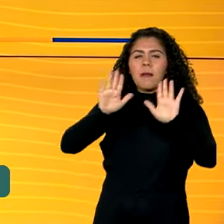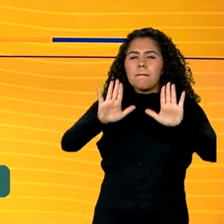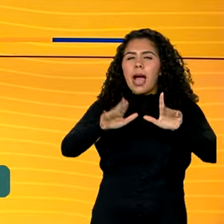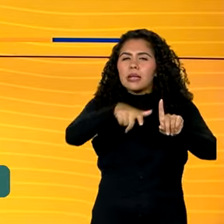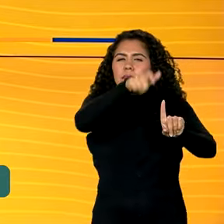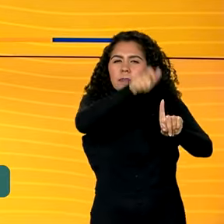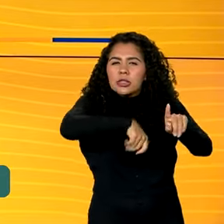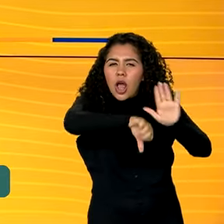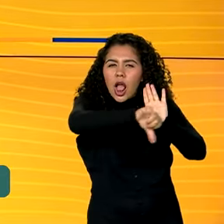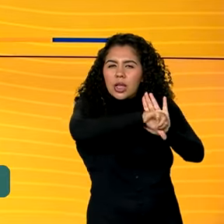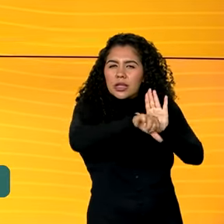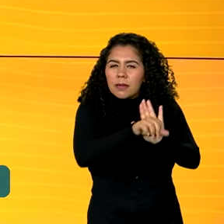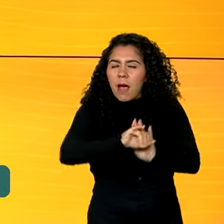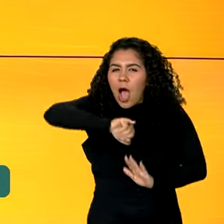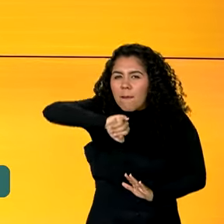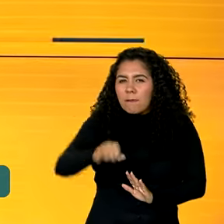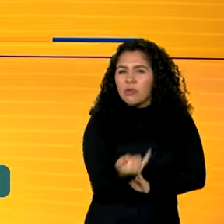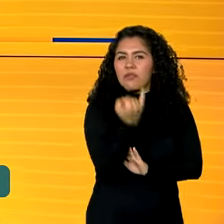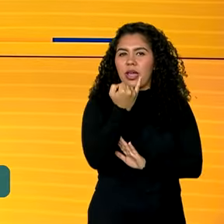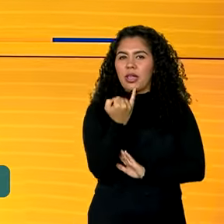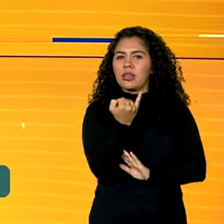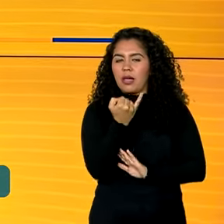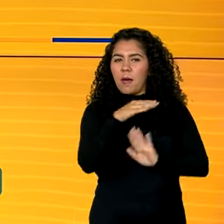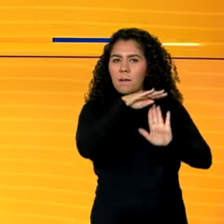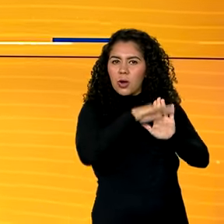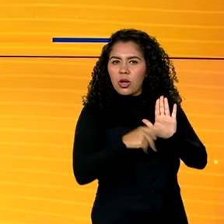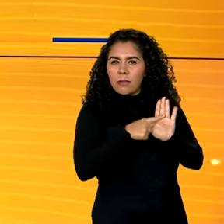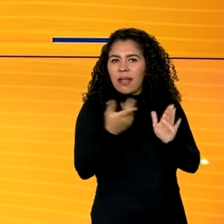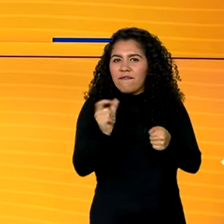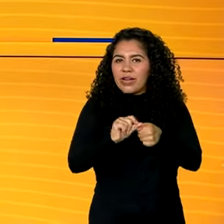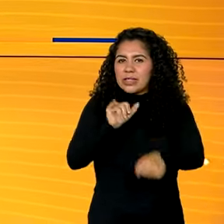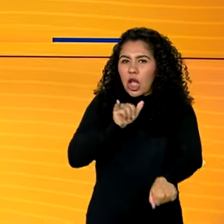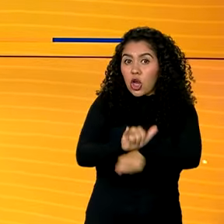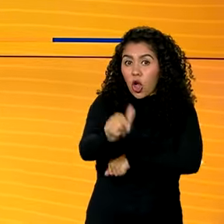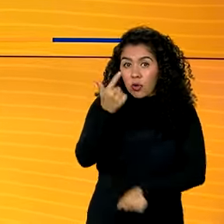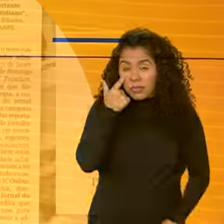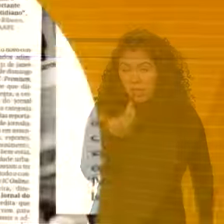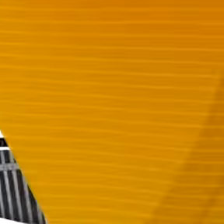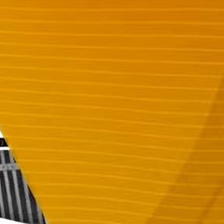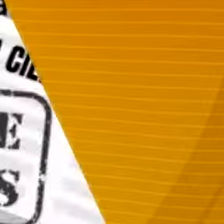estão usando o nome do Desenrola para aplicar golpes. Veja só.